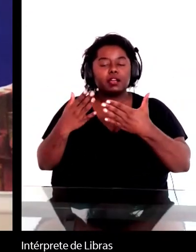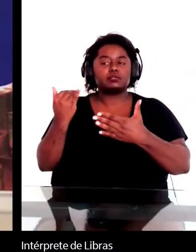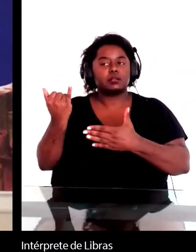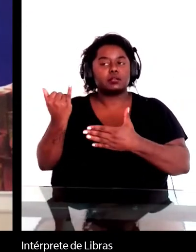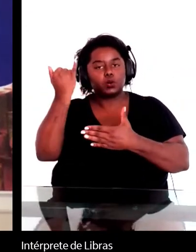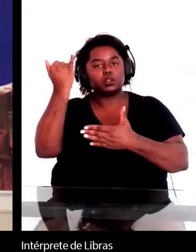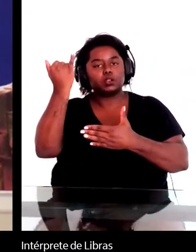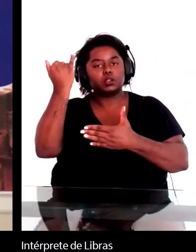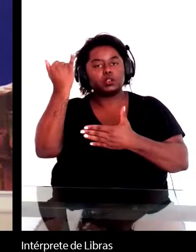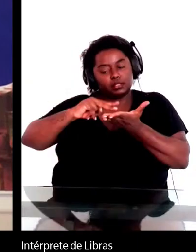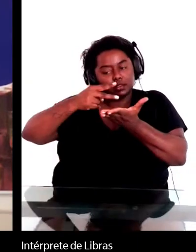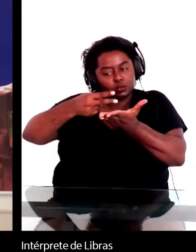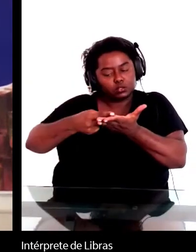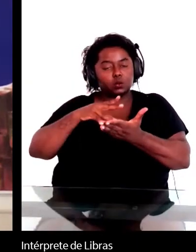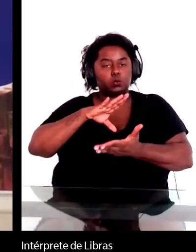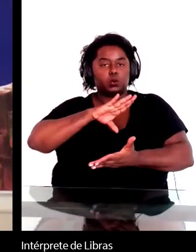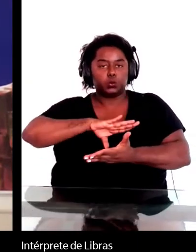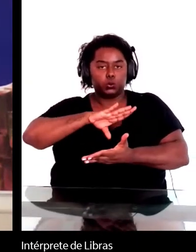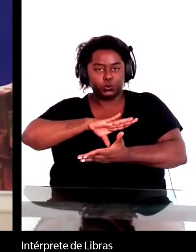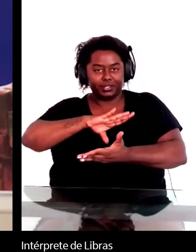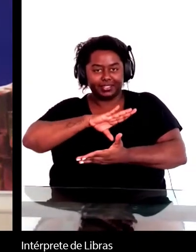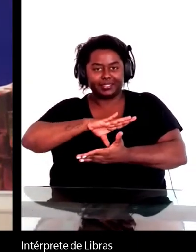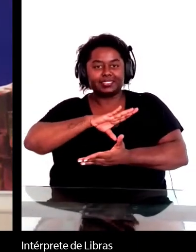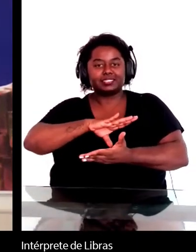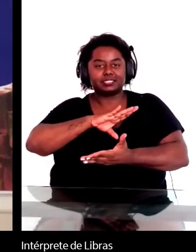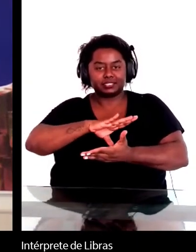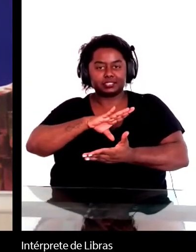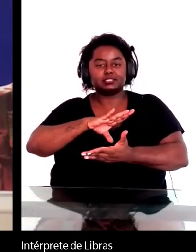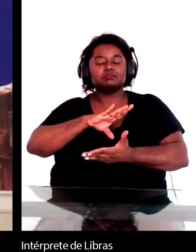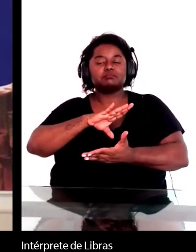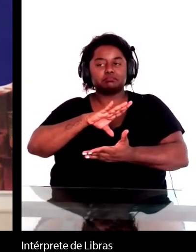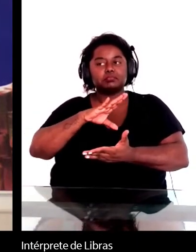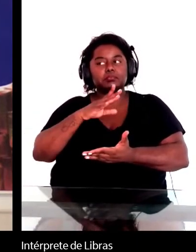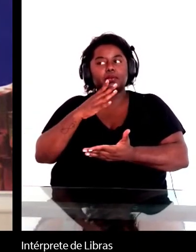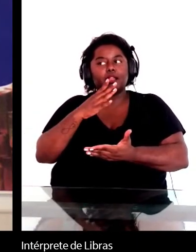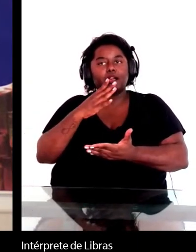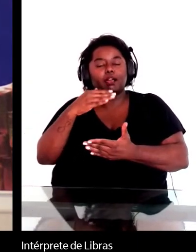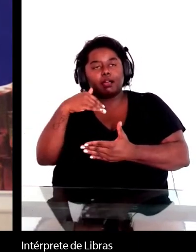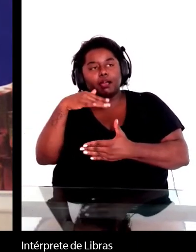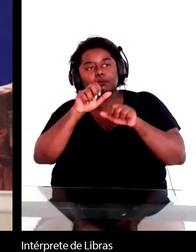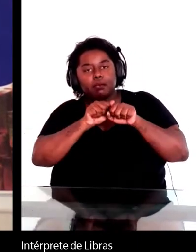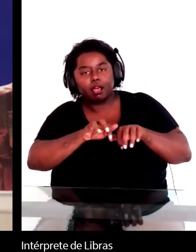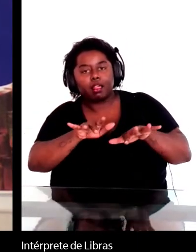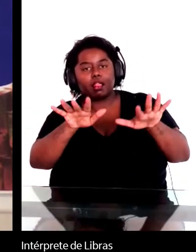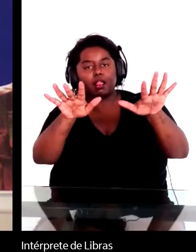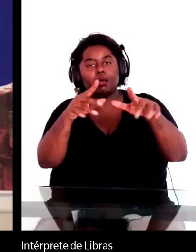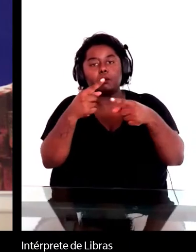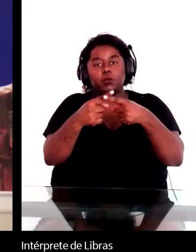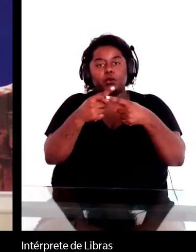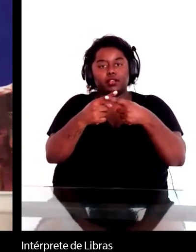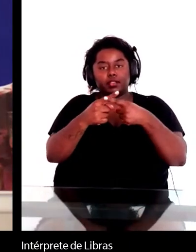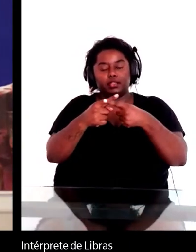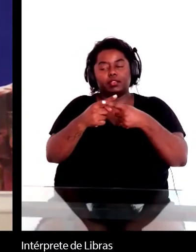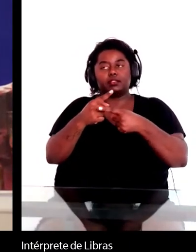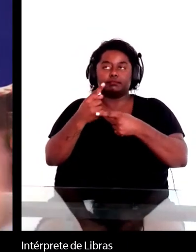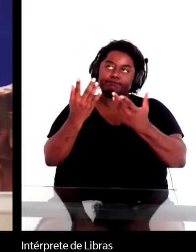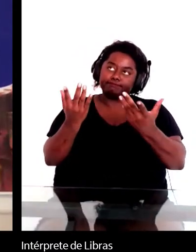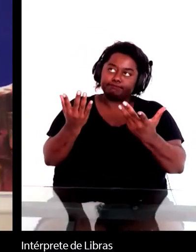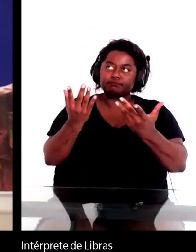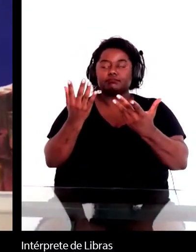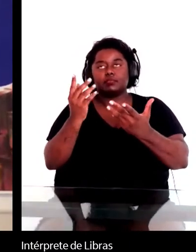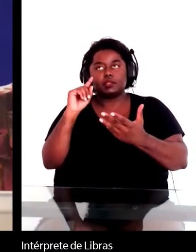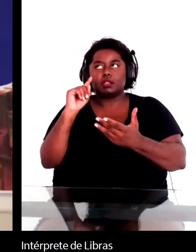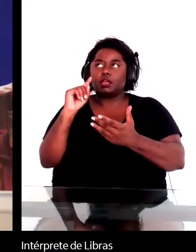para que seja mais conhecido porque um dos primeiros exemplos na... Bem, foi